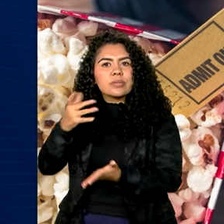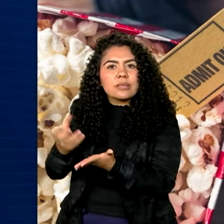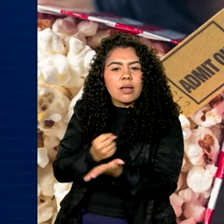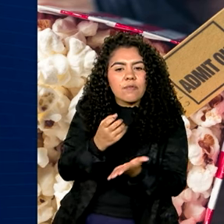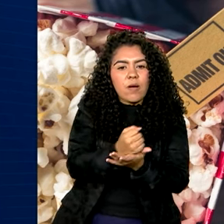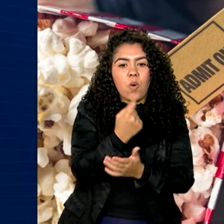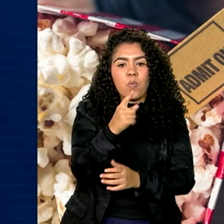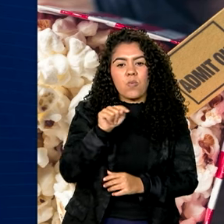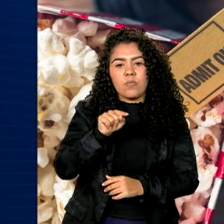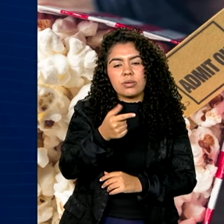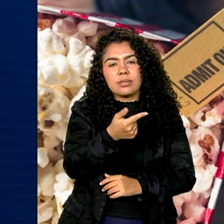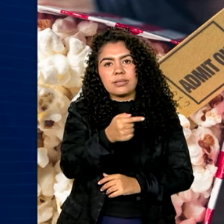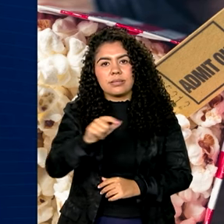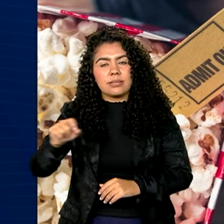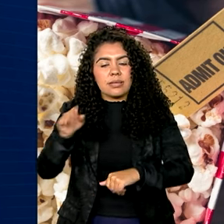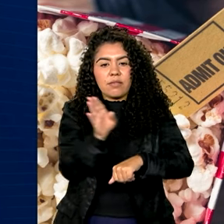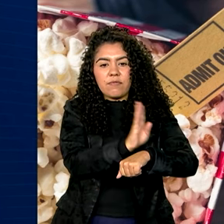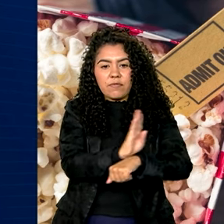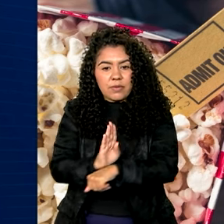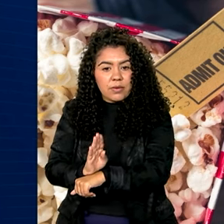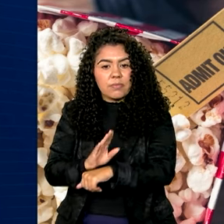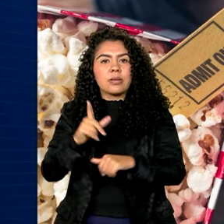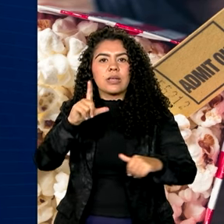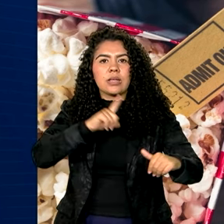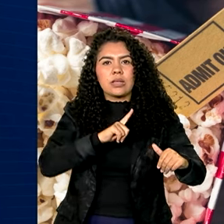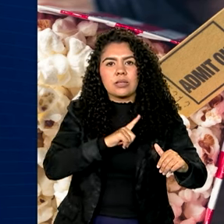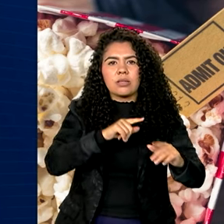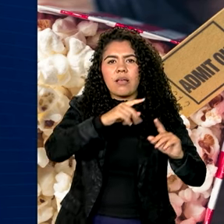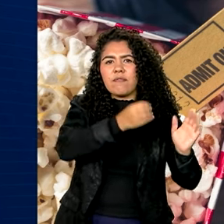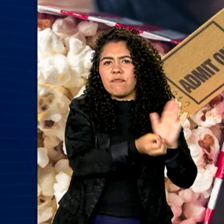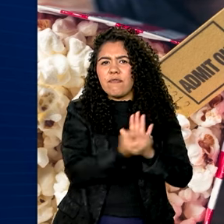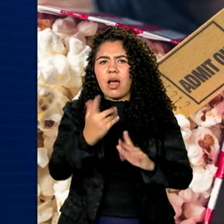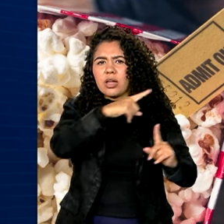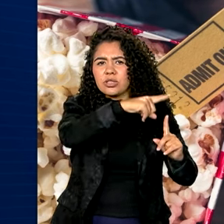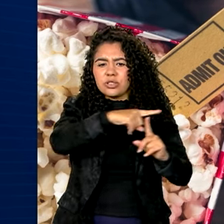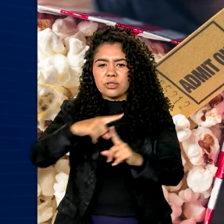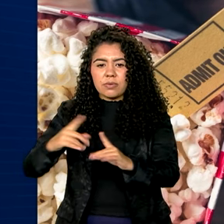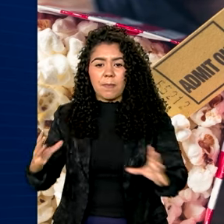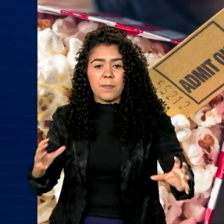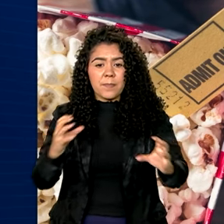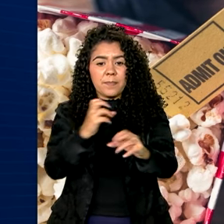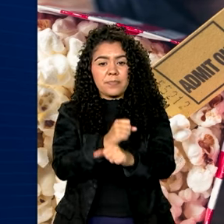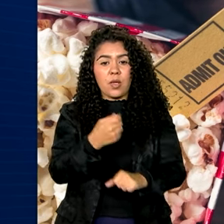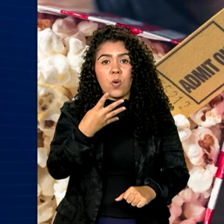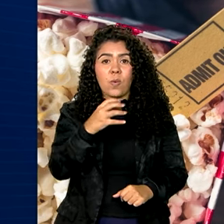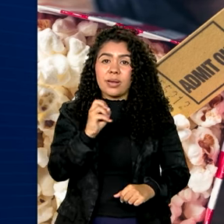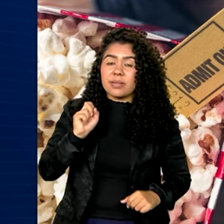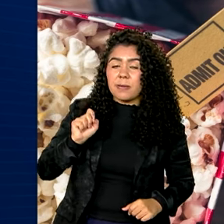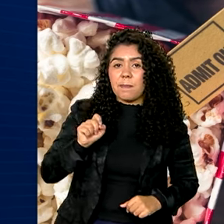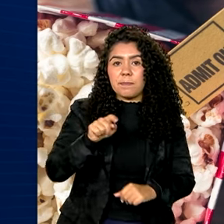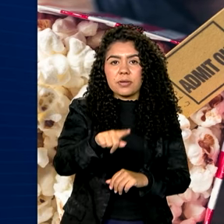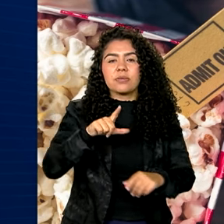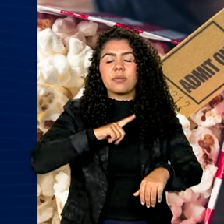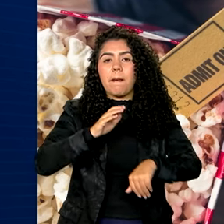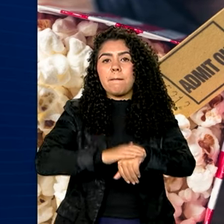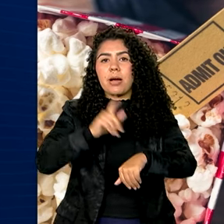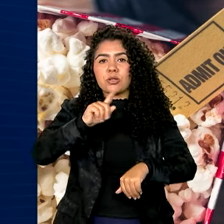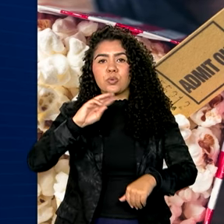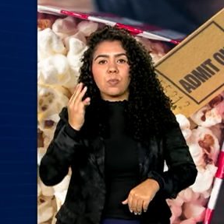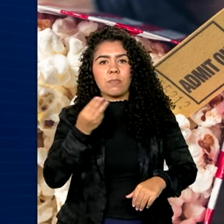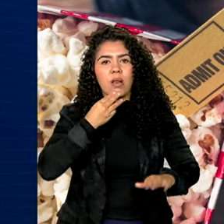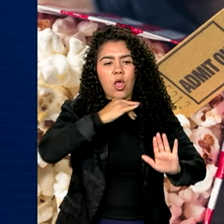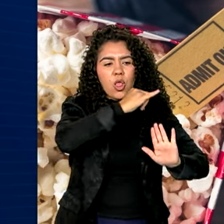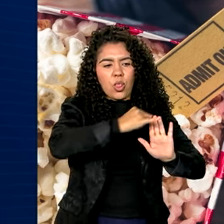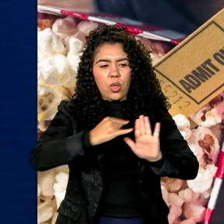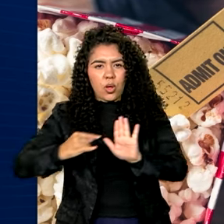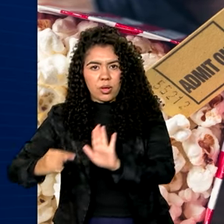Com isso, o acervo atingiu mais de 40 mil títulos e mais de 1 milhão de documentos. Obras que